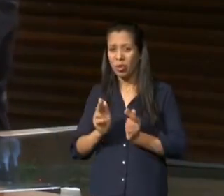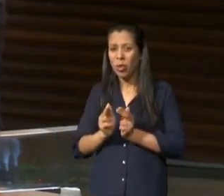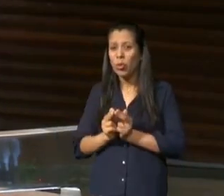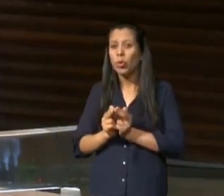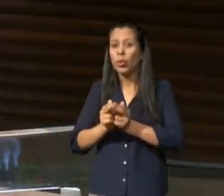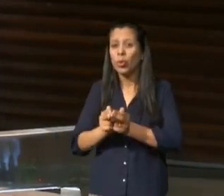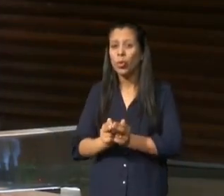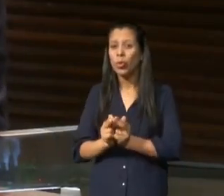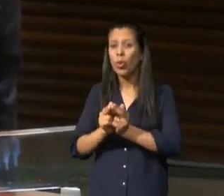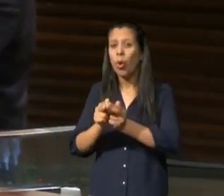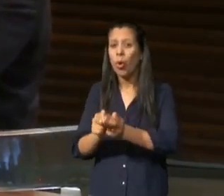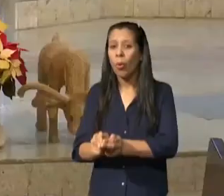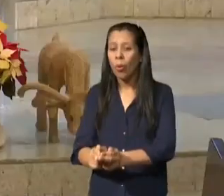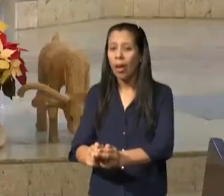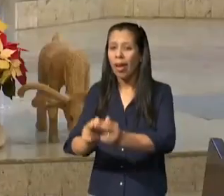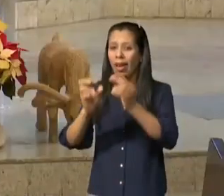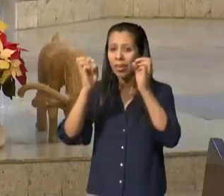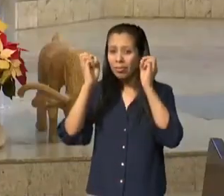nossos dias também